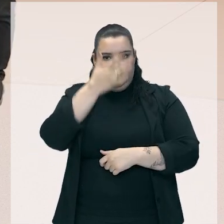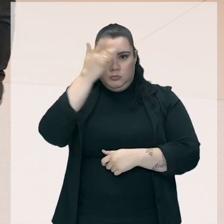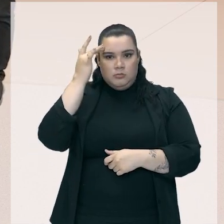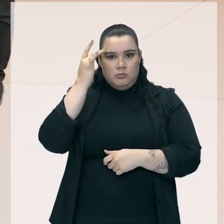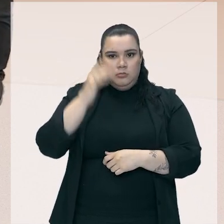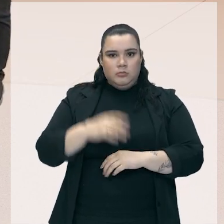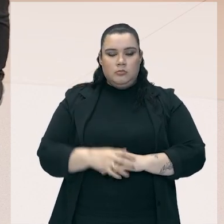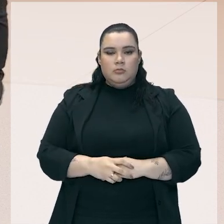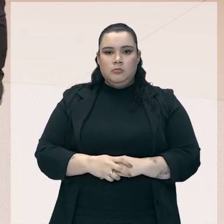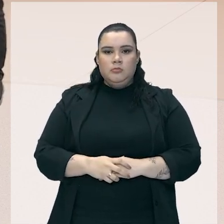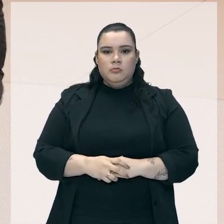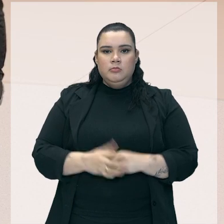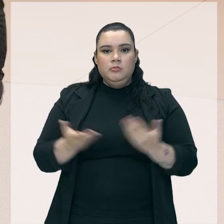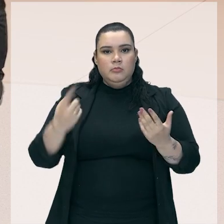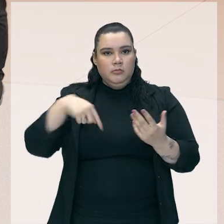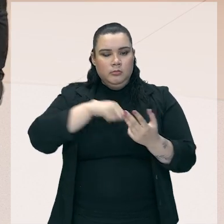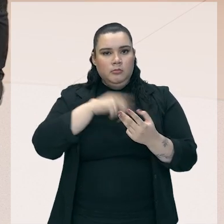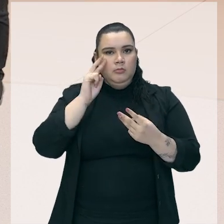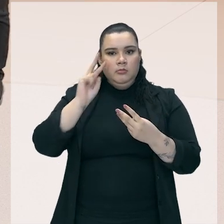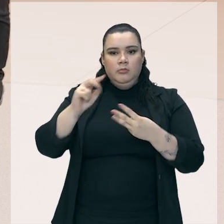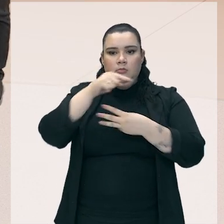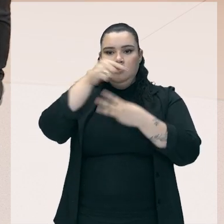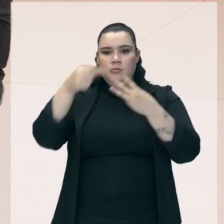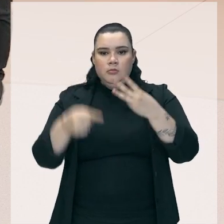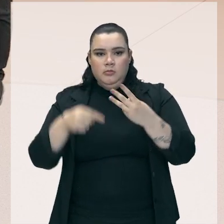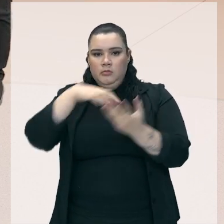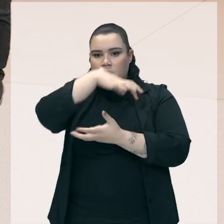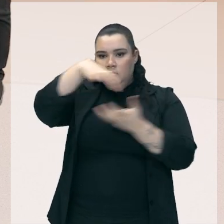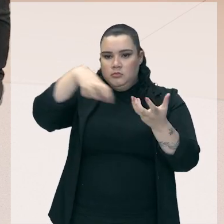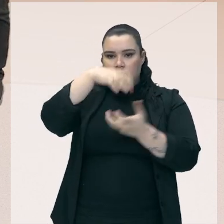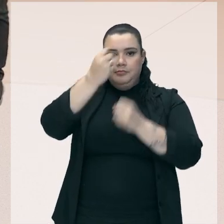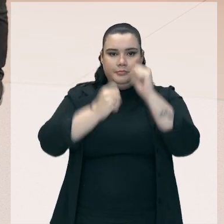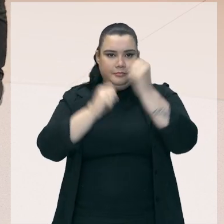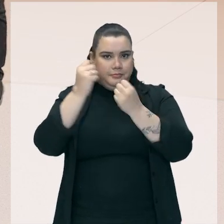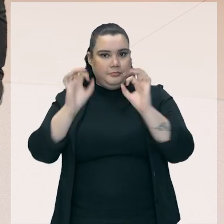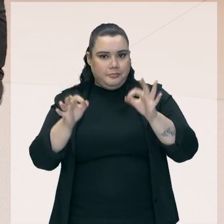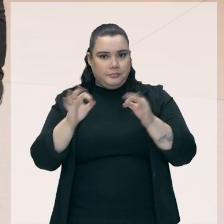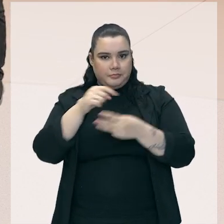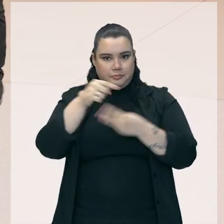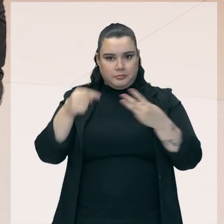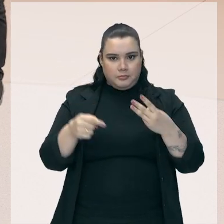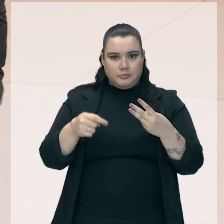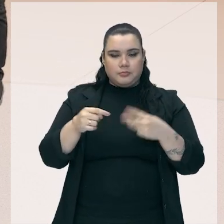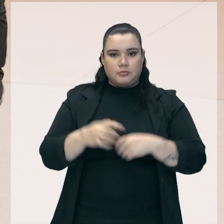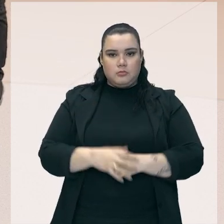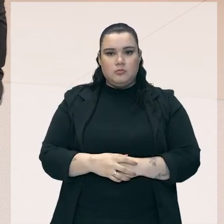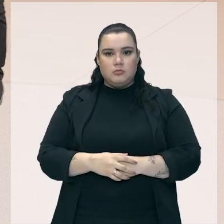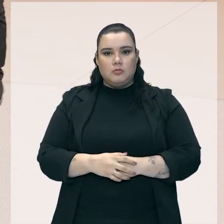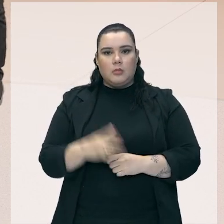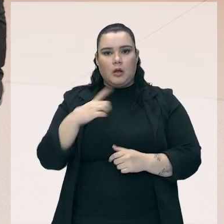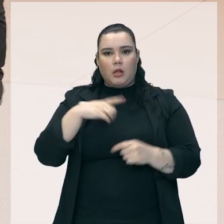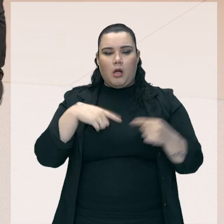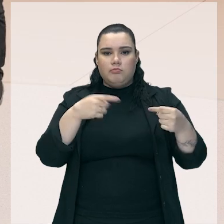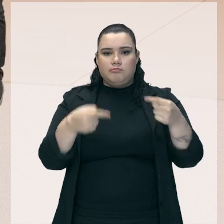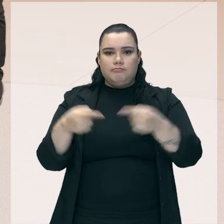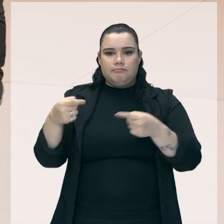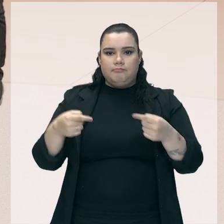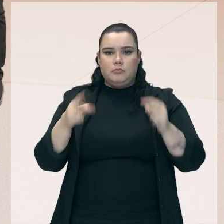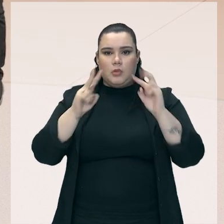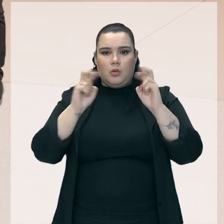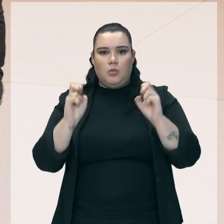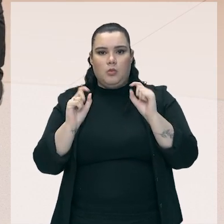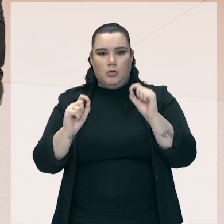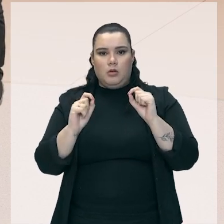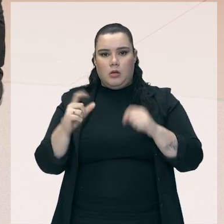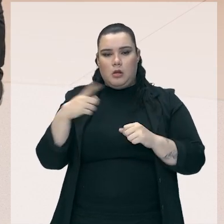Pessoal, nós vimos aqui as três revoluções industriais, certo? Existe uma discussão muito grande ali sobre nós estarmos